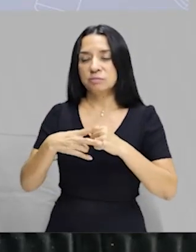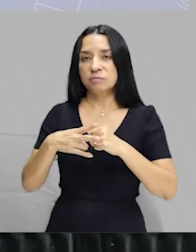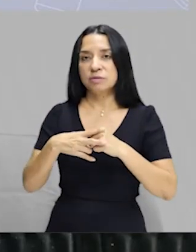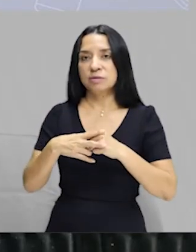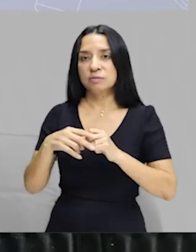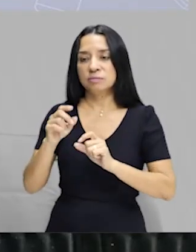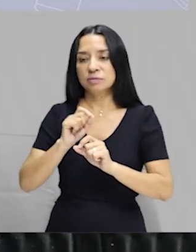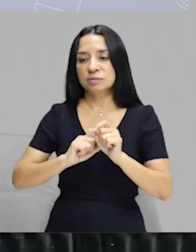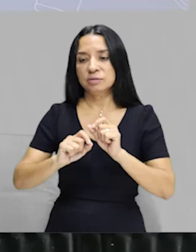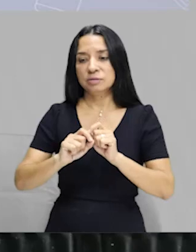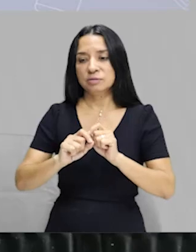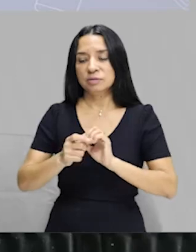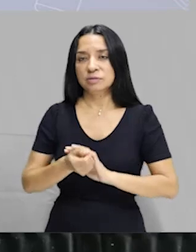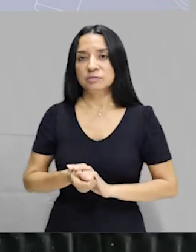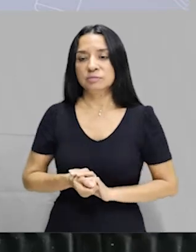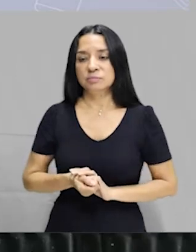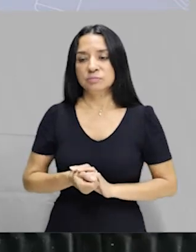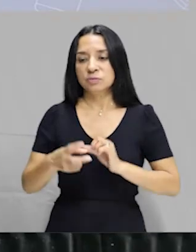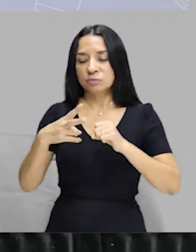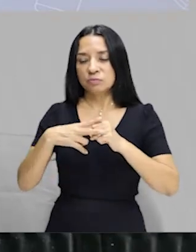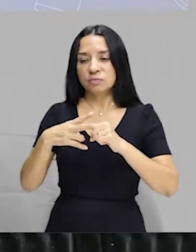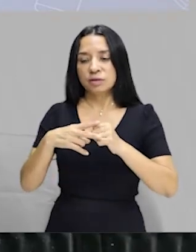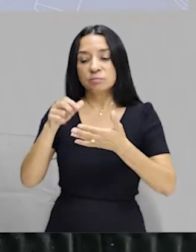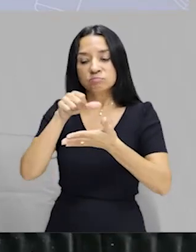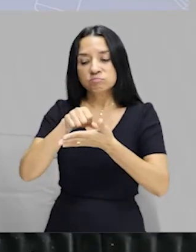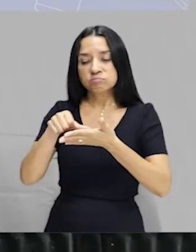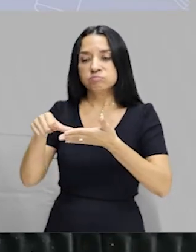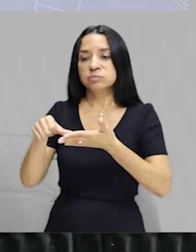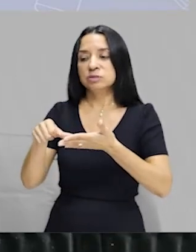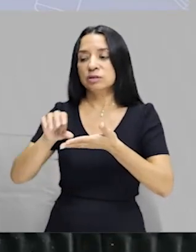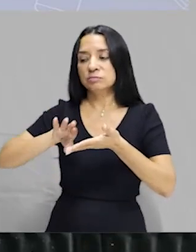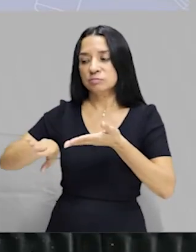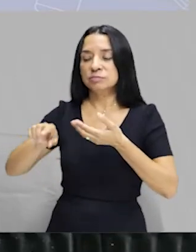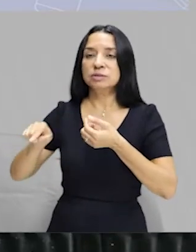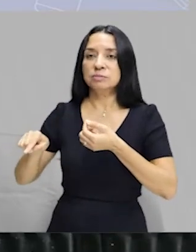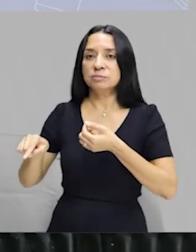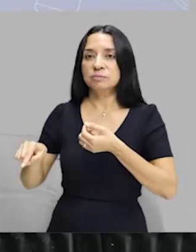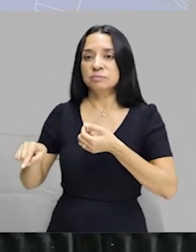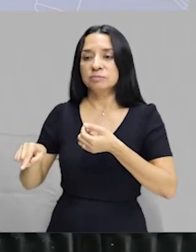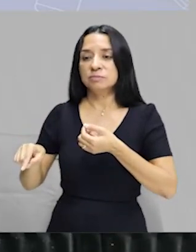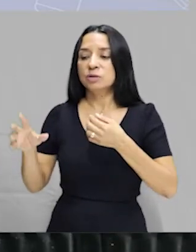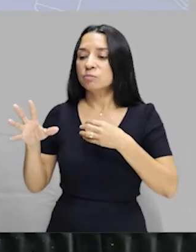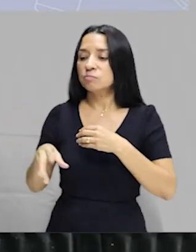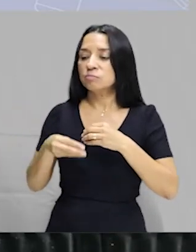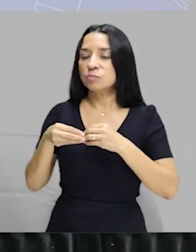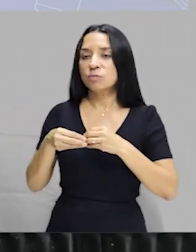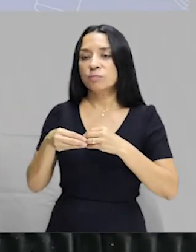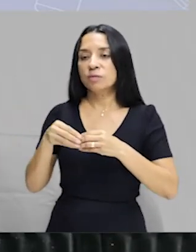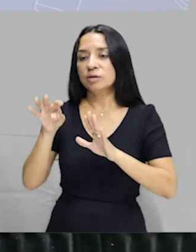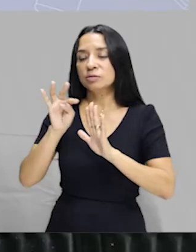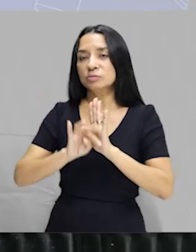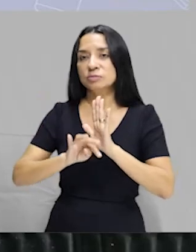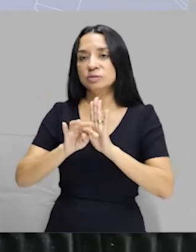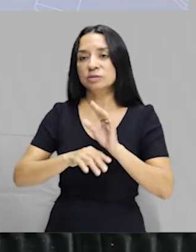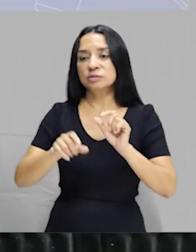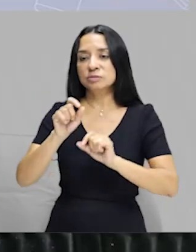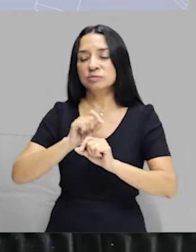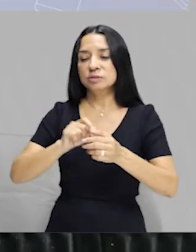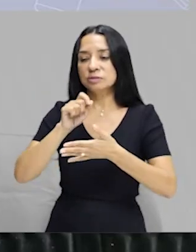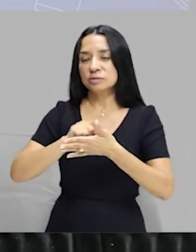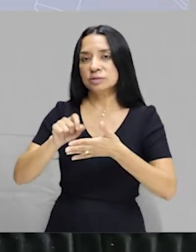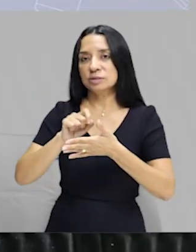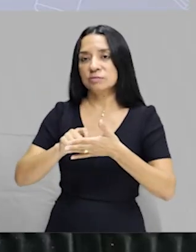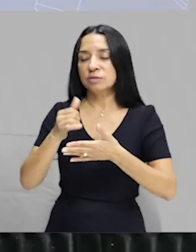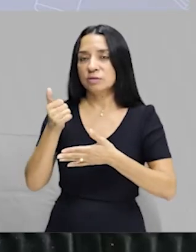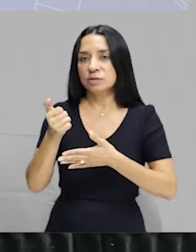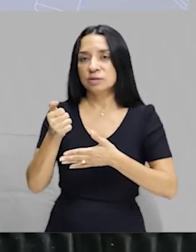Deixa aquele texto com os verbos grifados lá no cantinho. E complete o texto que você escreveu lá